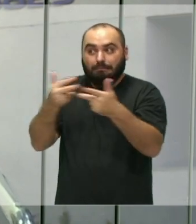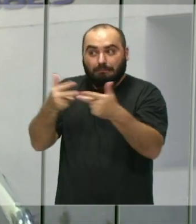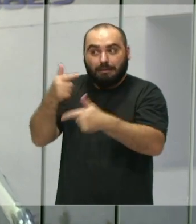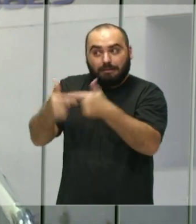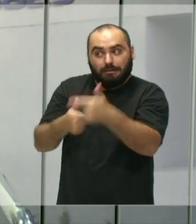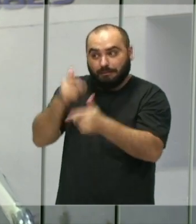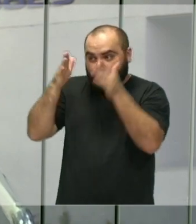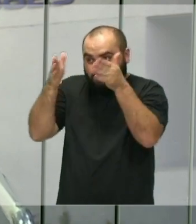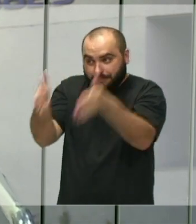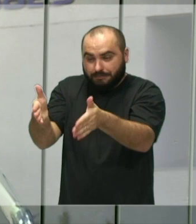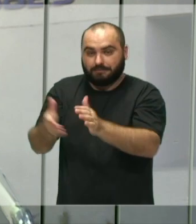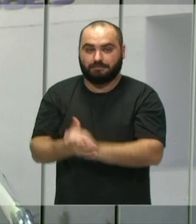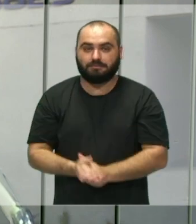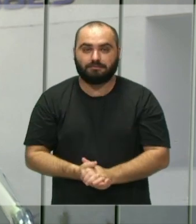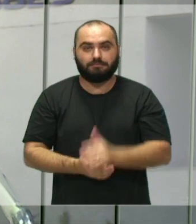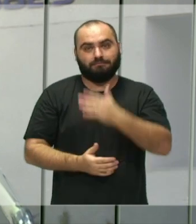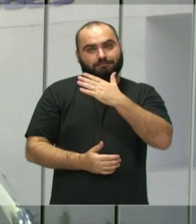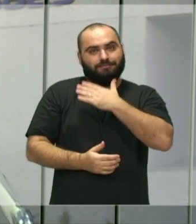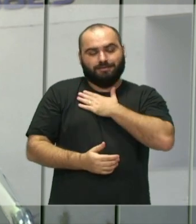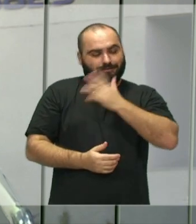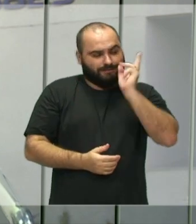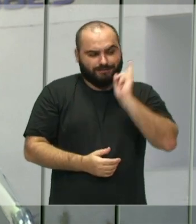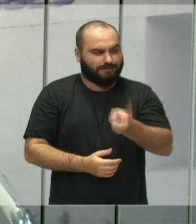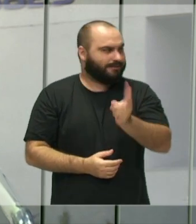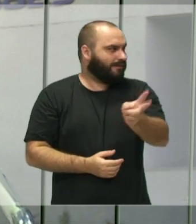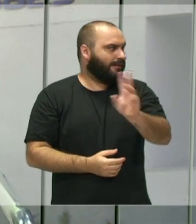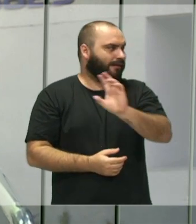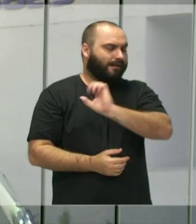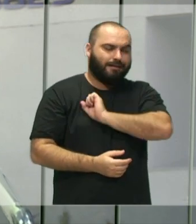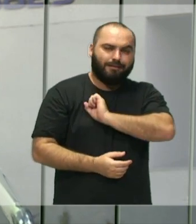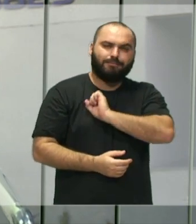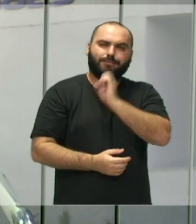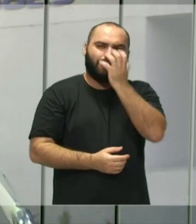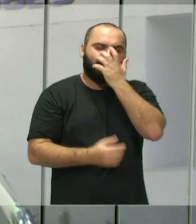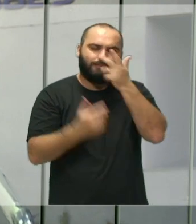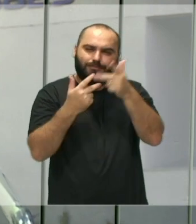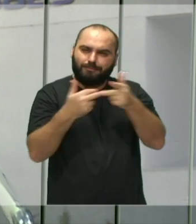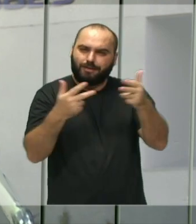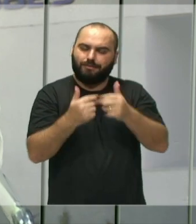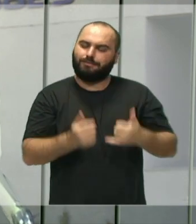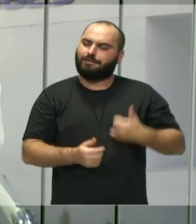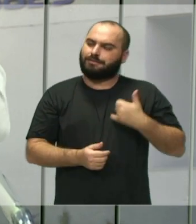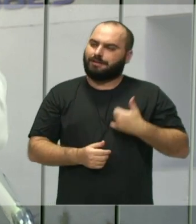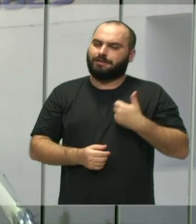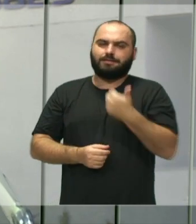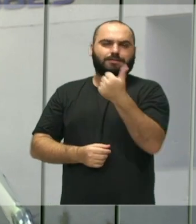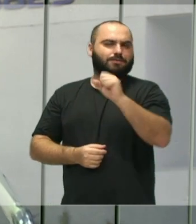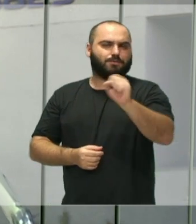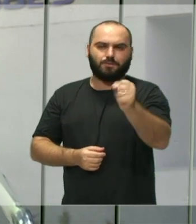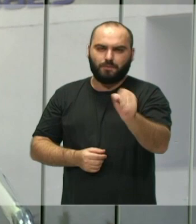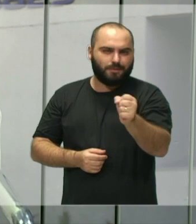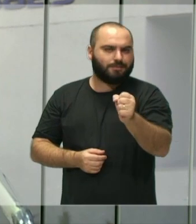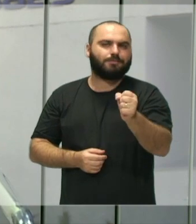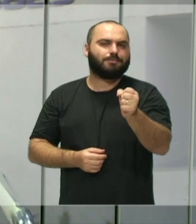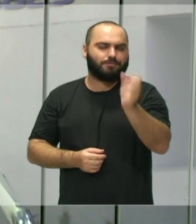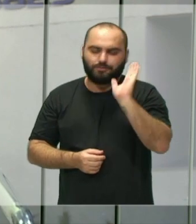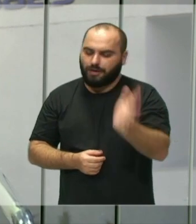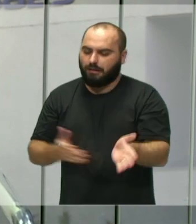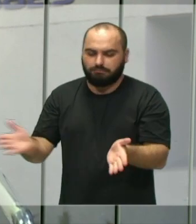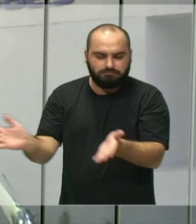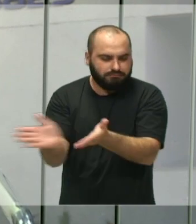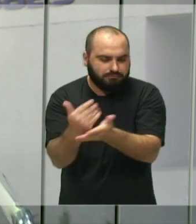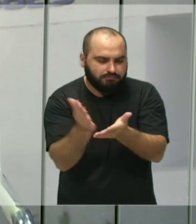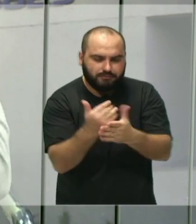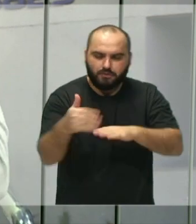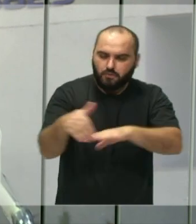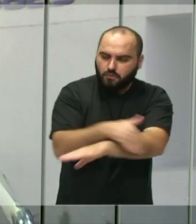porque para mim eu nasci com animal, né, eu amo animais desde que eu tenho 18 anos, eu pego na rua animais, então sempre fez parte